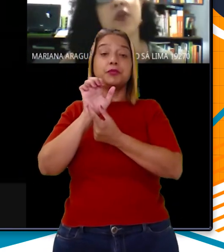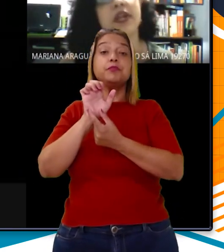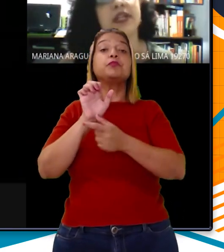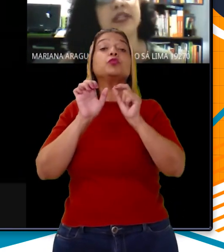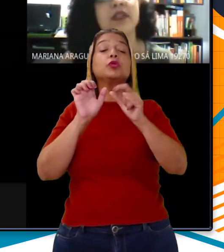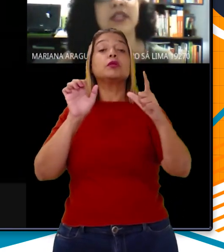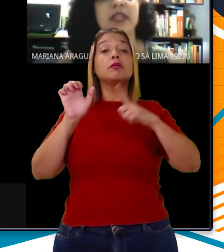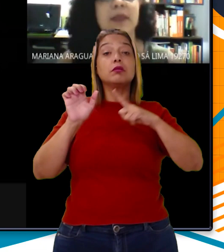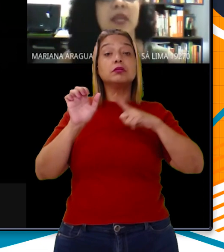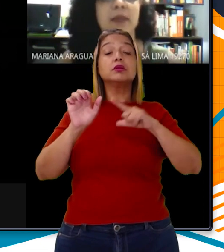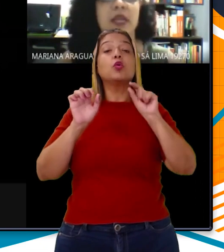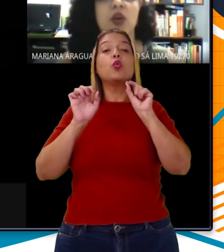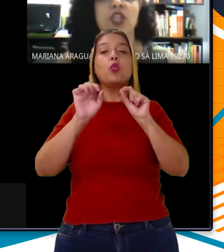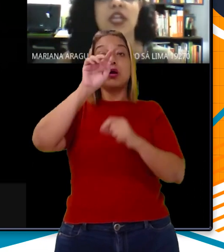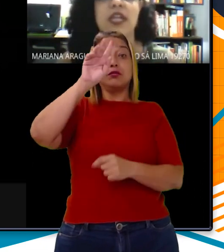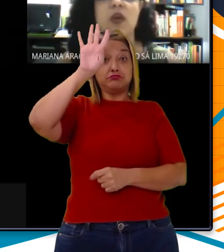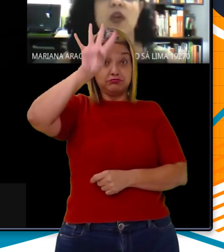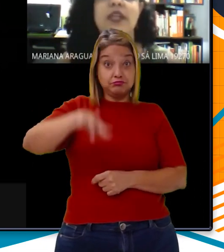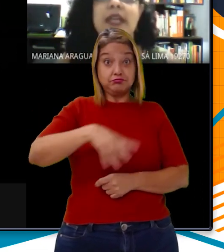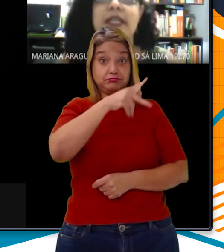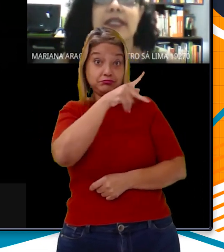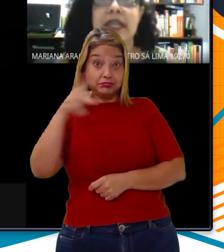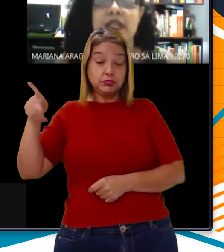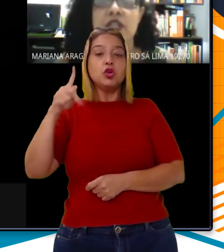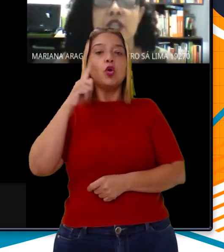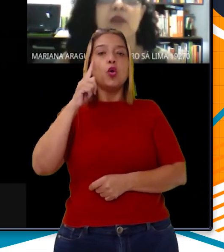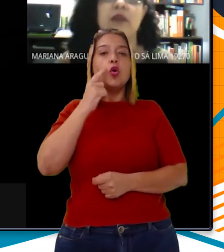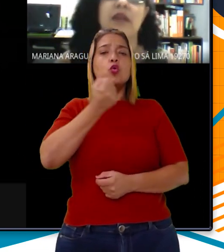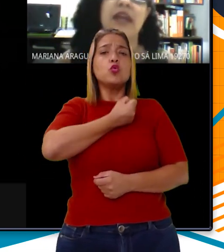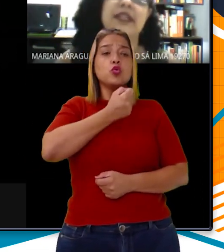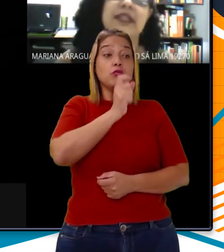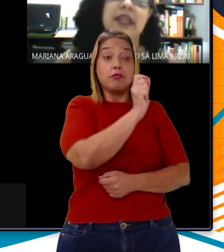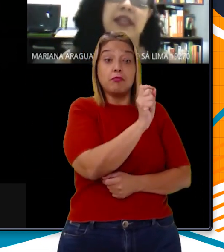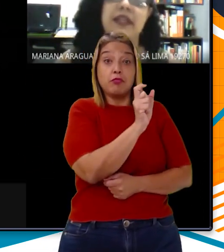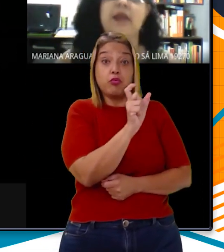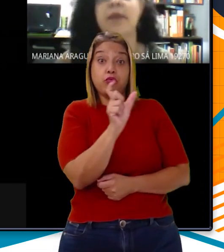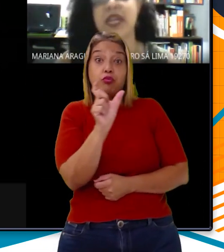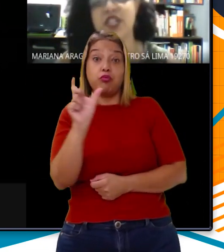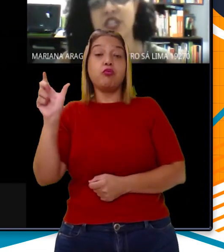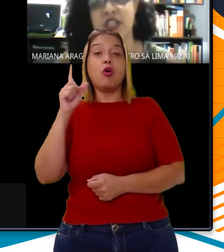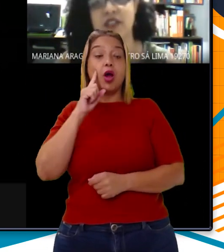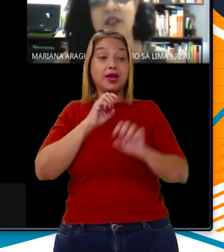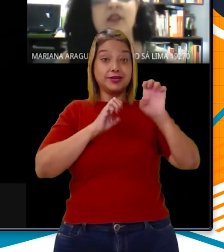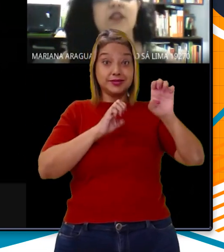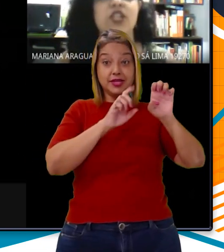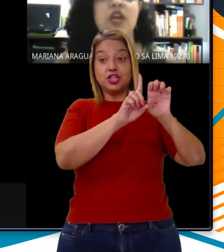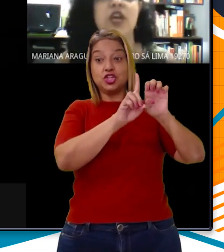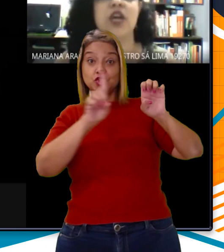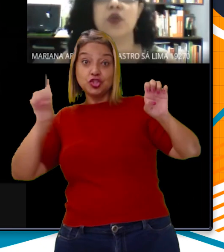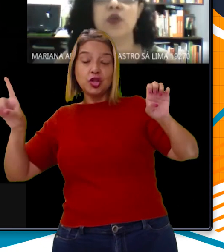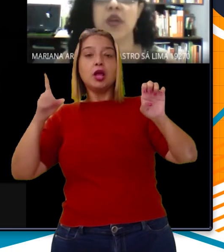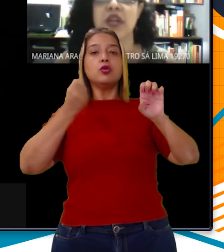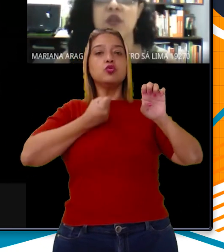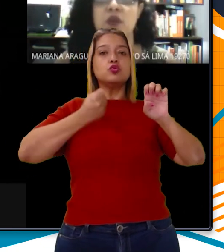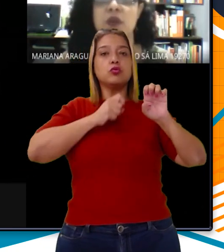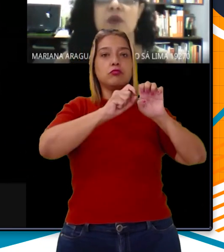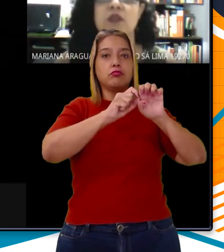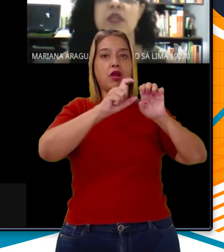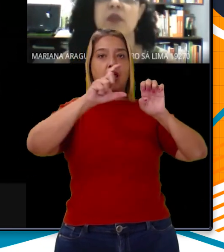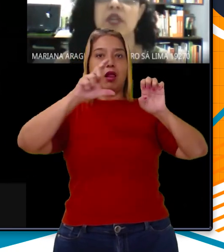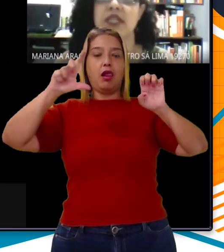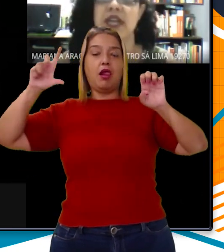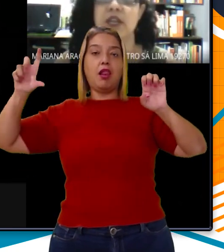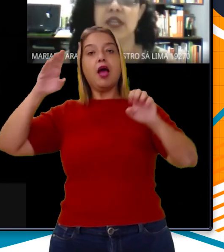estão organizados na tabela periódica em ordem crescente, da esquerda para a direita, de acordo com o número